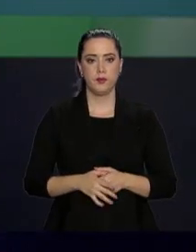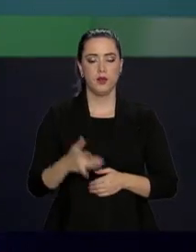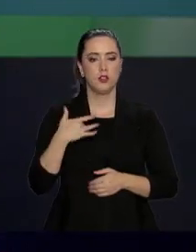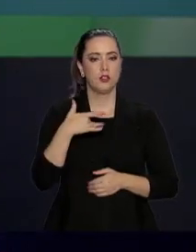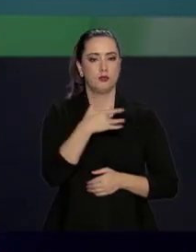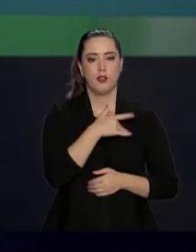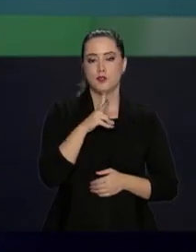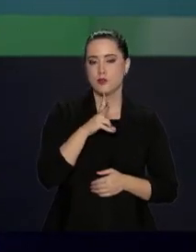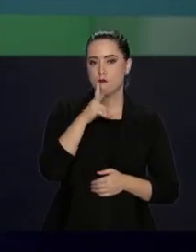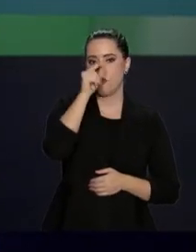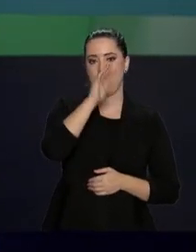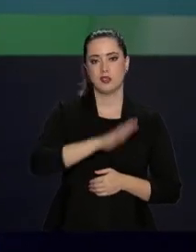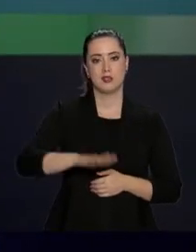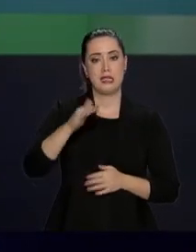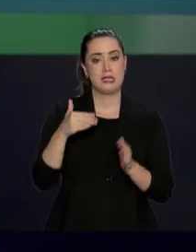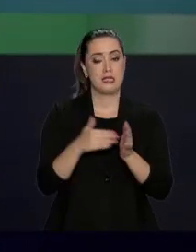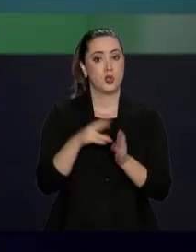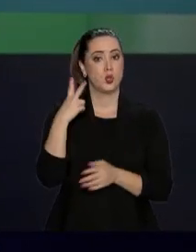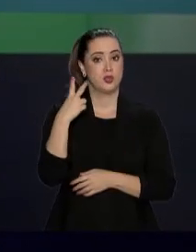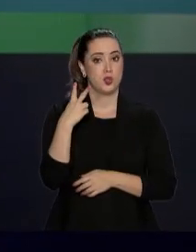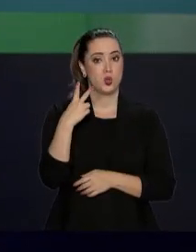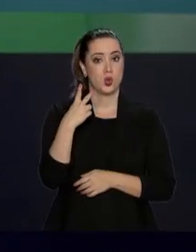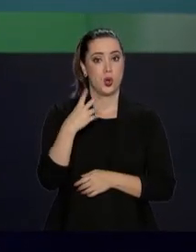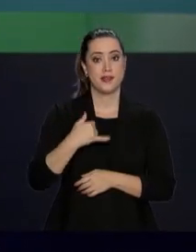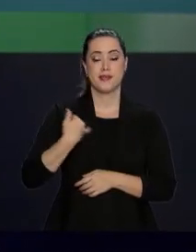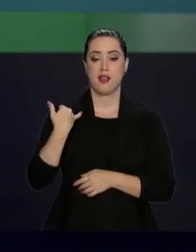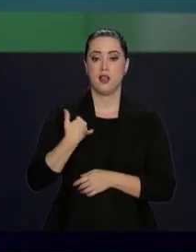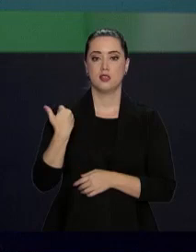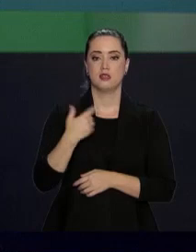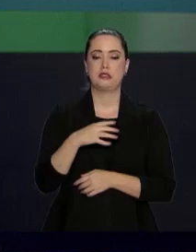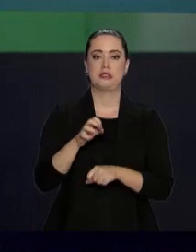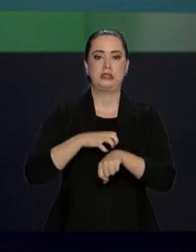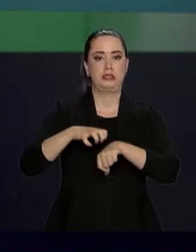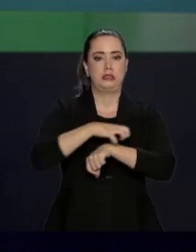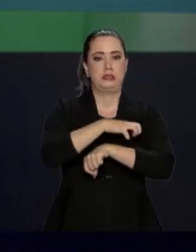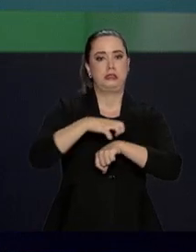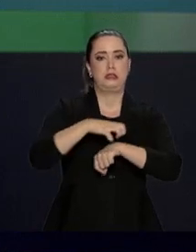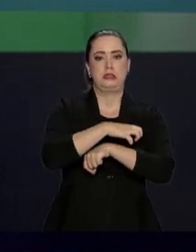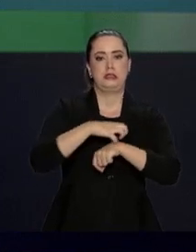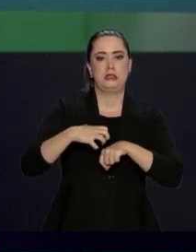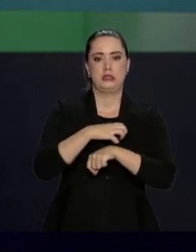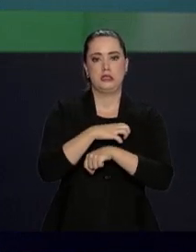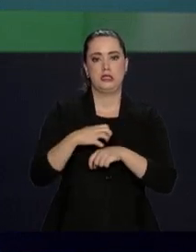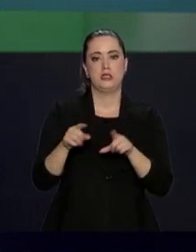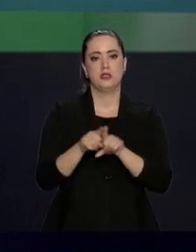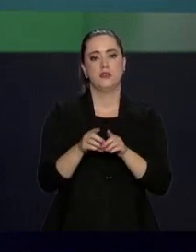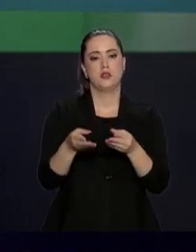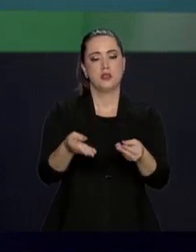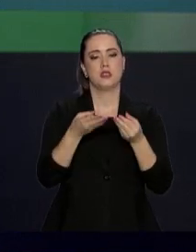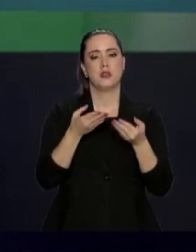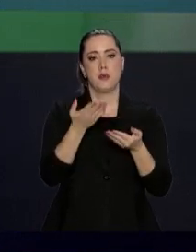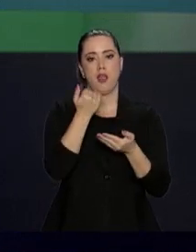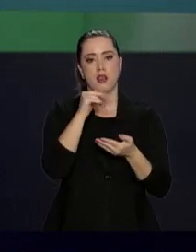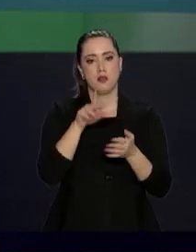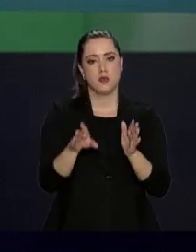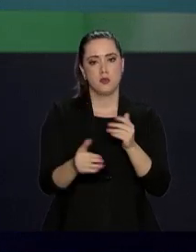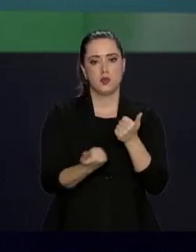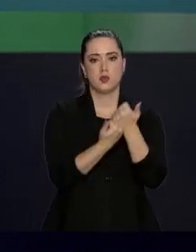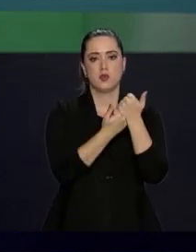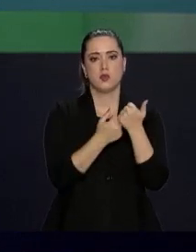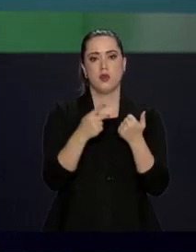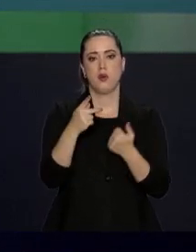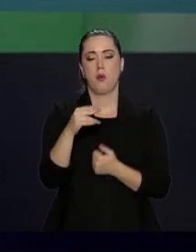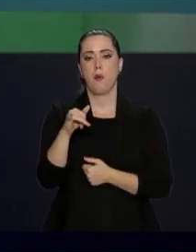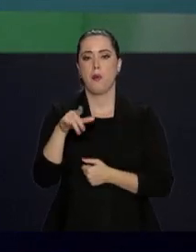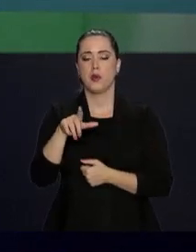Saudáveis e fortes, crianças de até dois anos que possuem alergia vão receber de graça nos seus alimentos para substituir